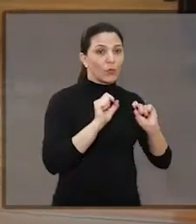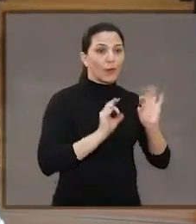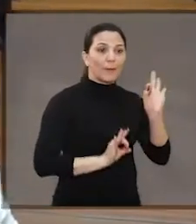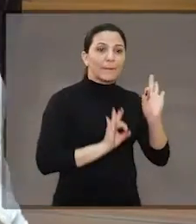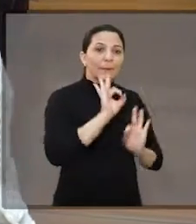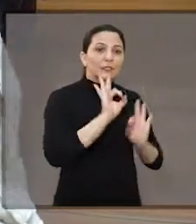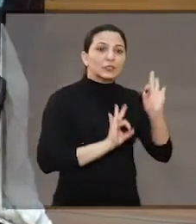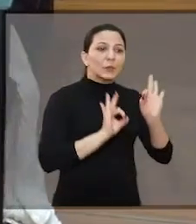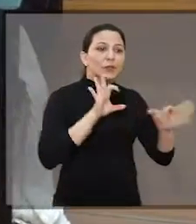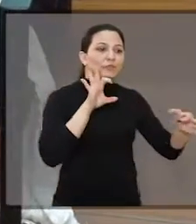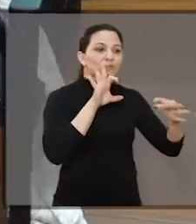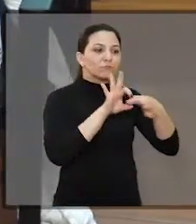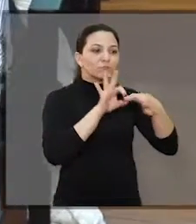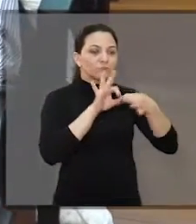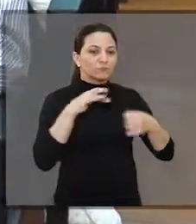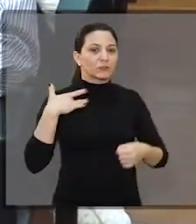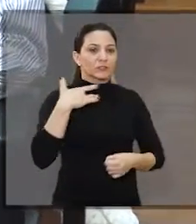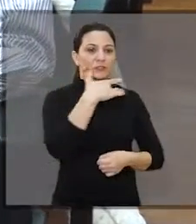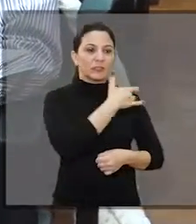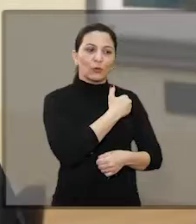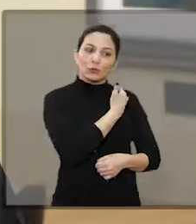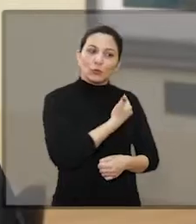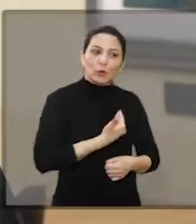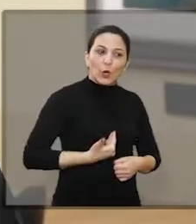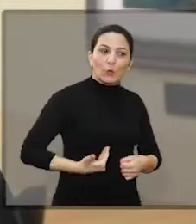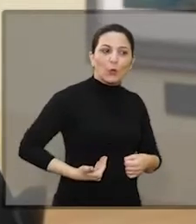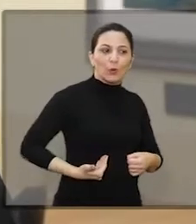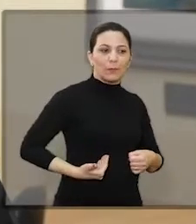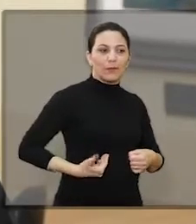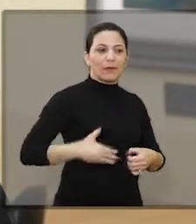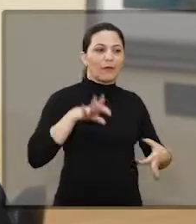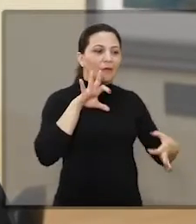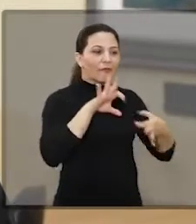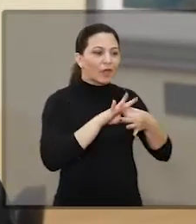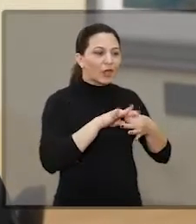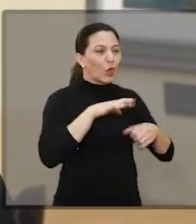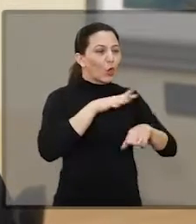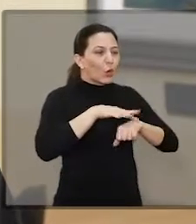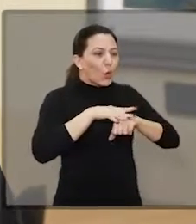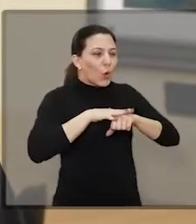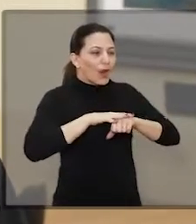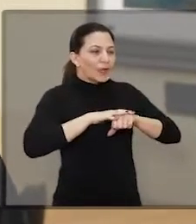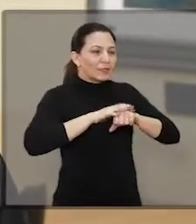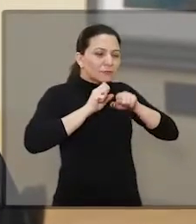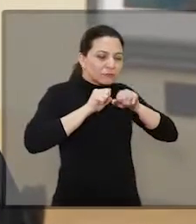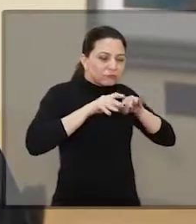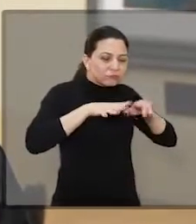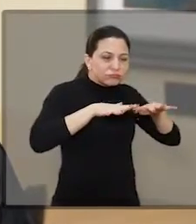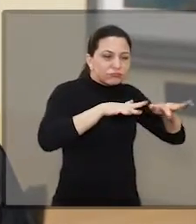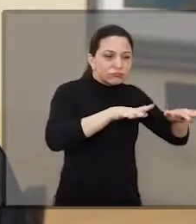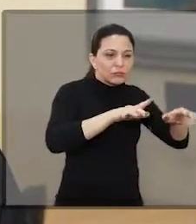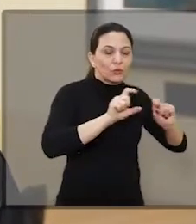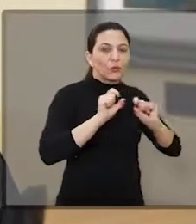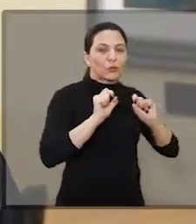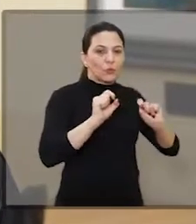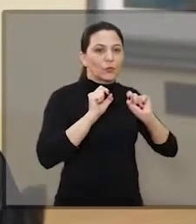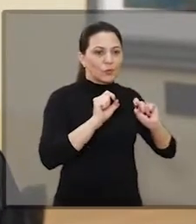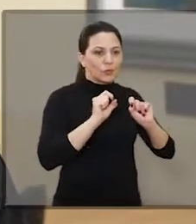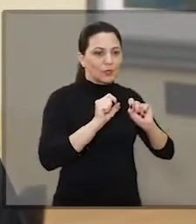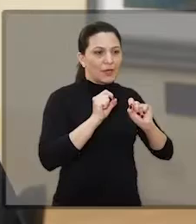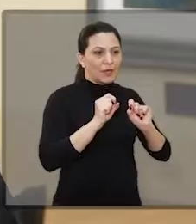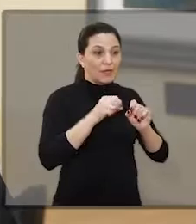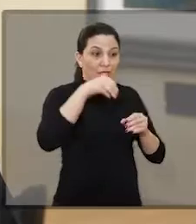questão do planejamento está muito vinculada à questão da saúde pública, das epidemias, das doenças. Inclusive,